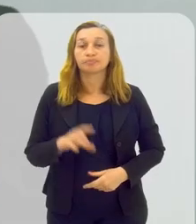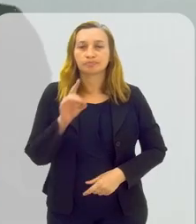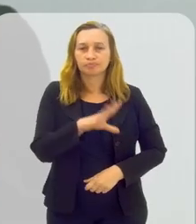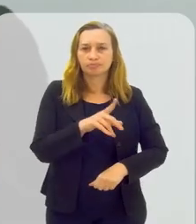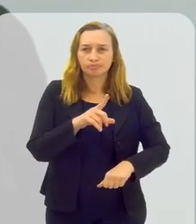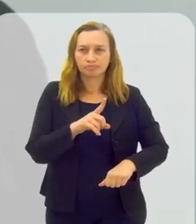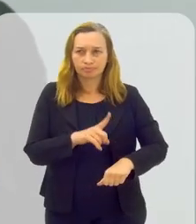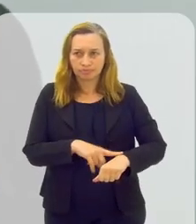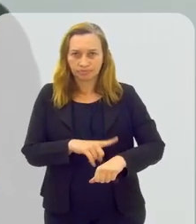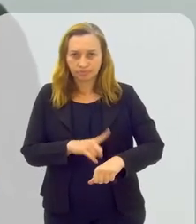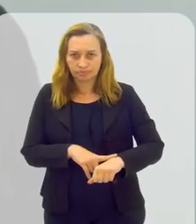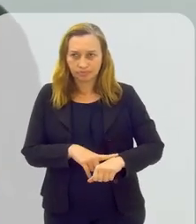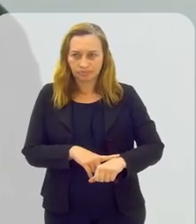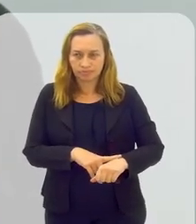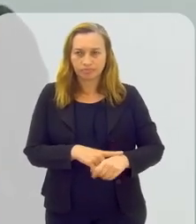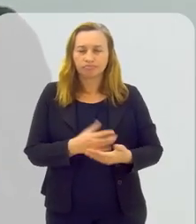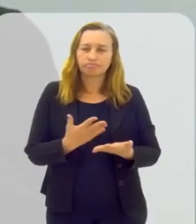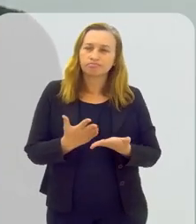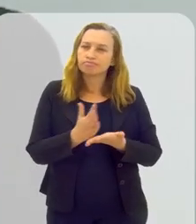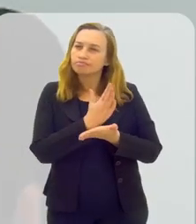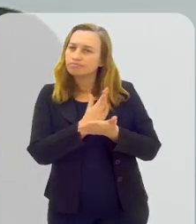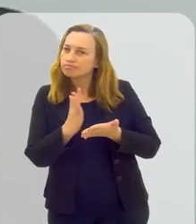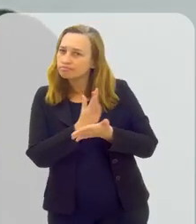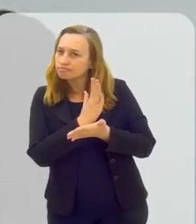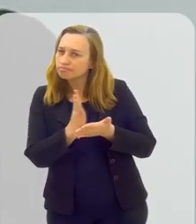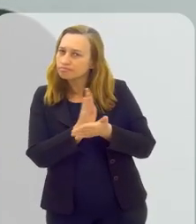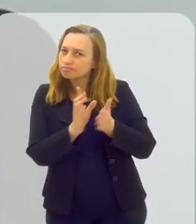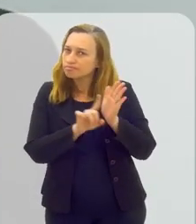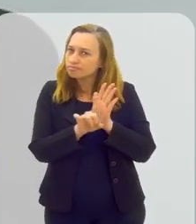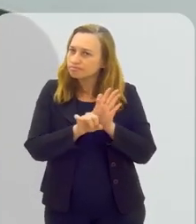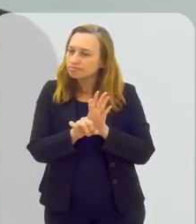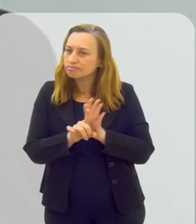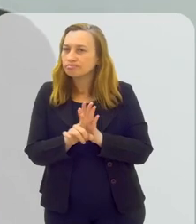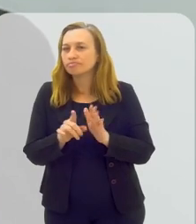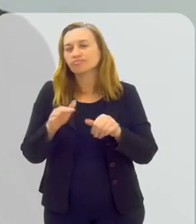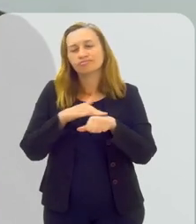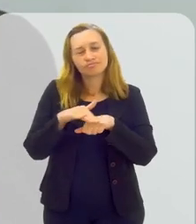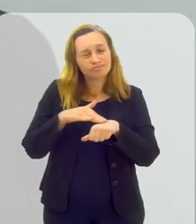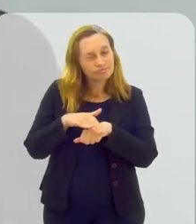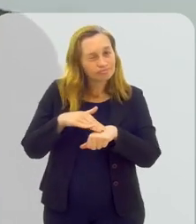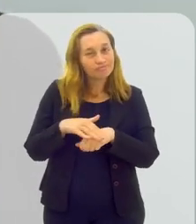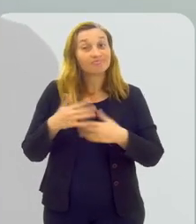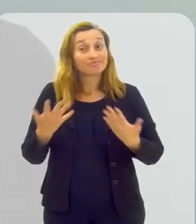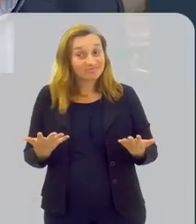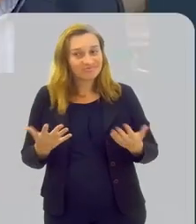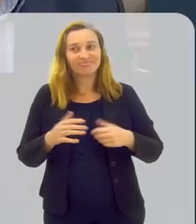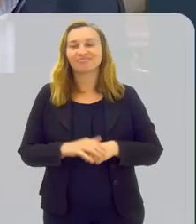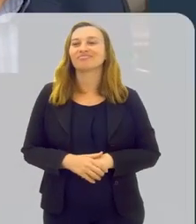Nesse último bloco, esse nosso programa tem sempre alguns spoilers, principalmente quando a gente conversa com o IFES.